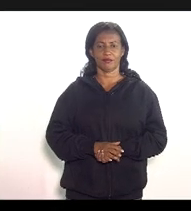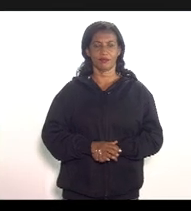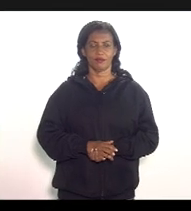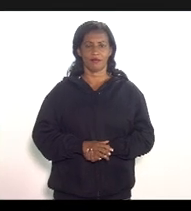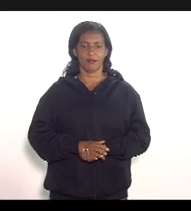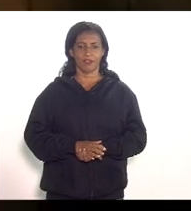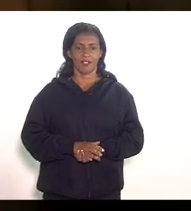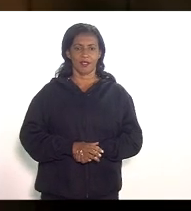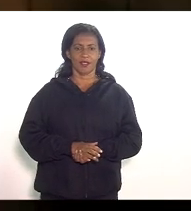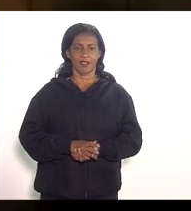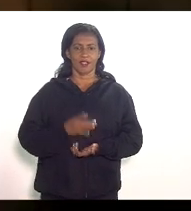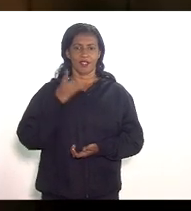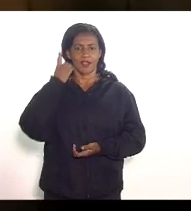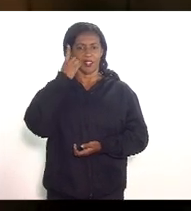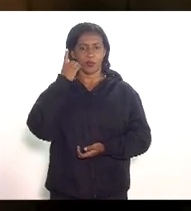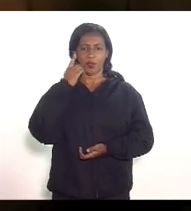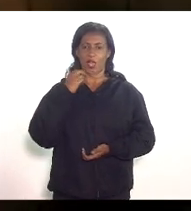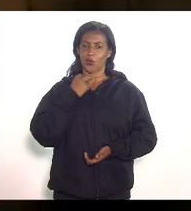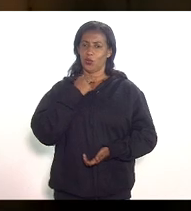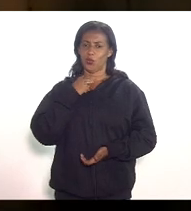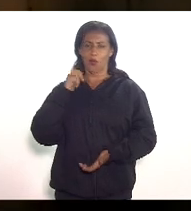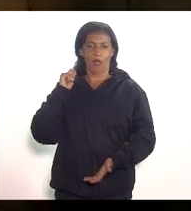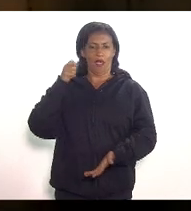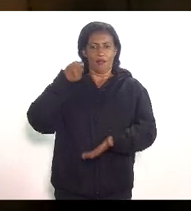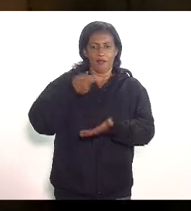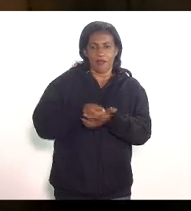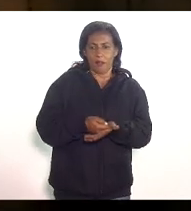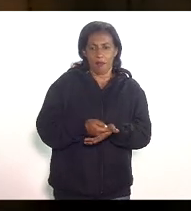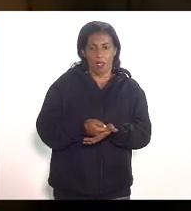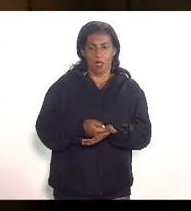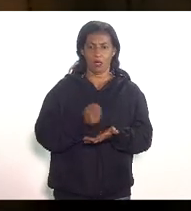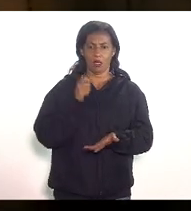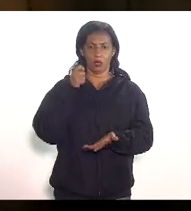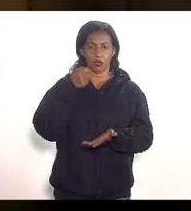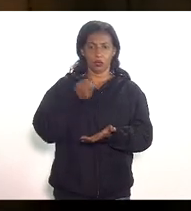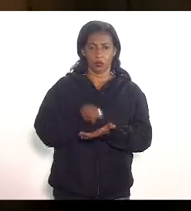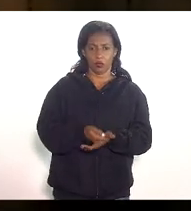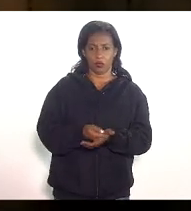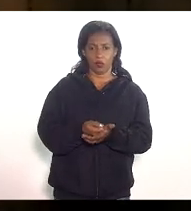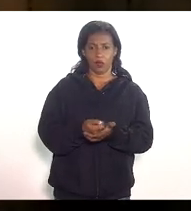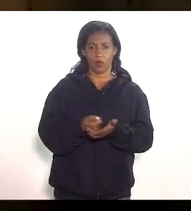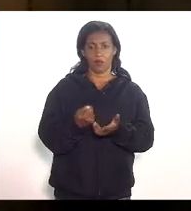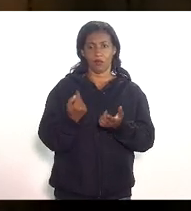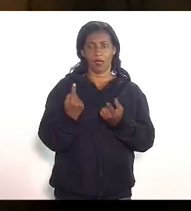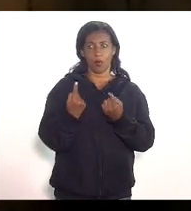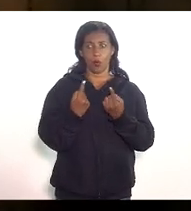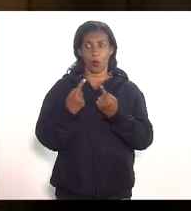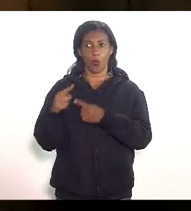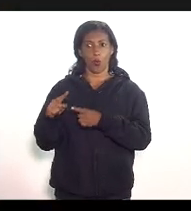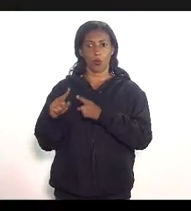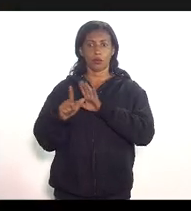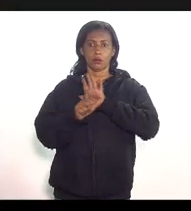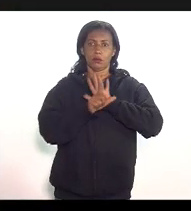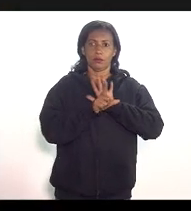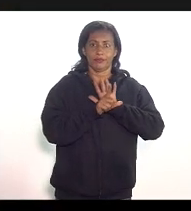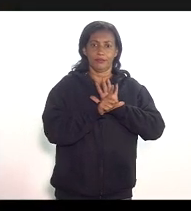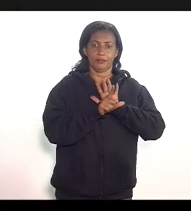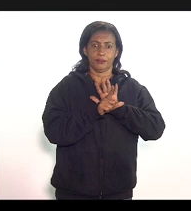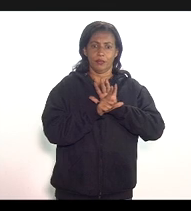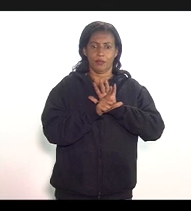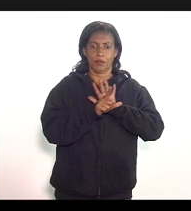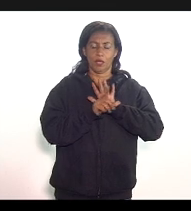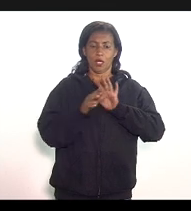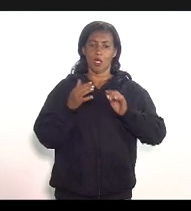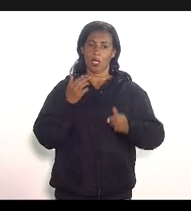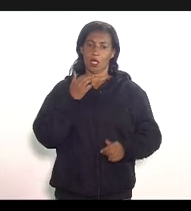deputado eu não posso afirmar isso senão eu estarei afirmando algo que vai de encontro a legislação eu posso